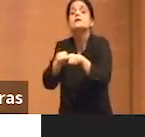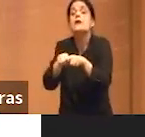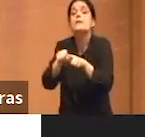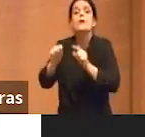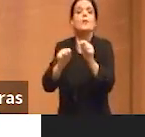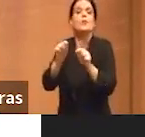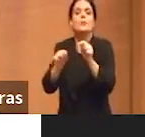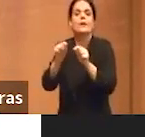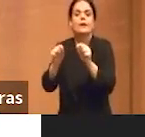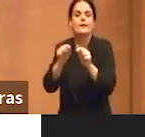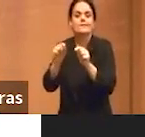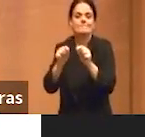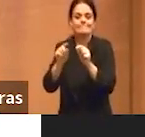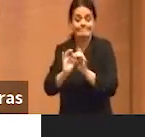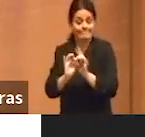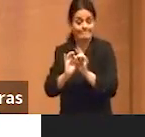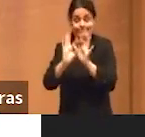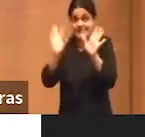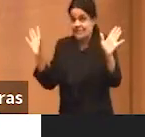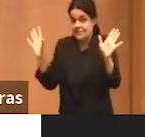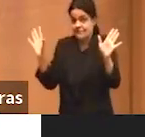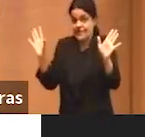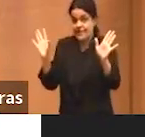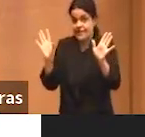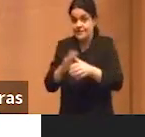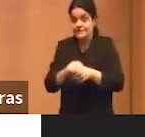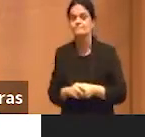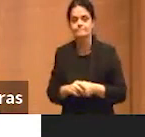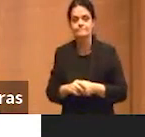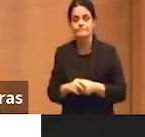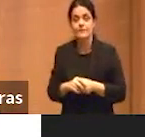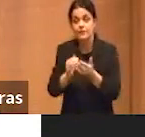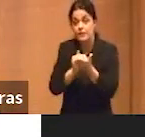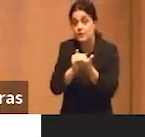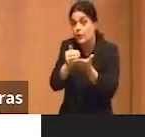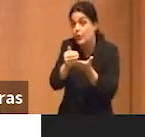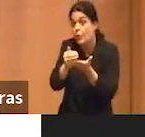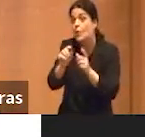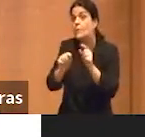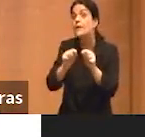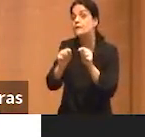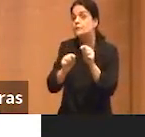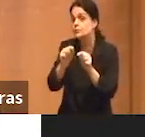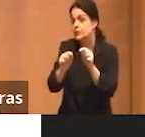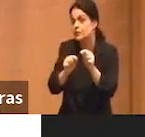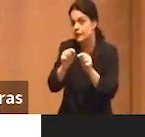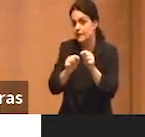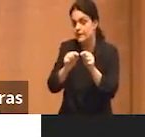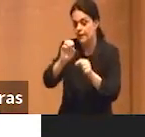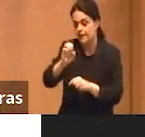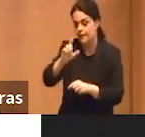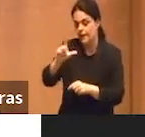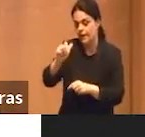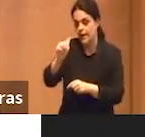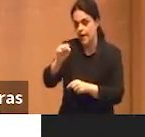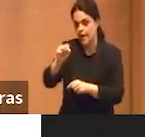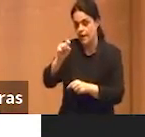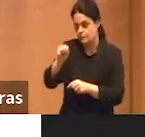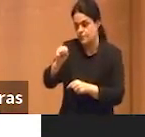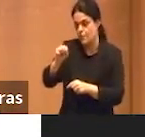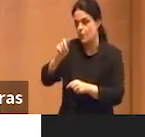esse, porque é livre, e uma startup chamada Elos.vc começa a atuar